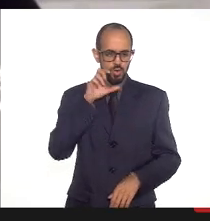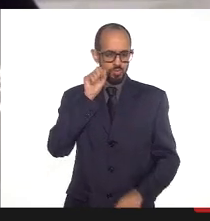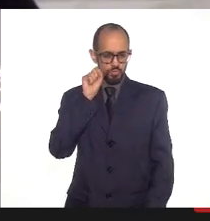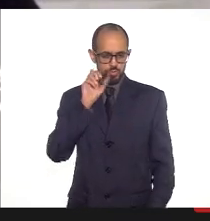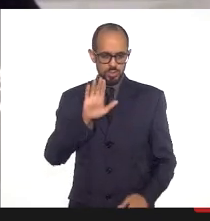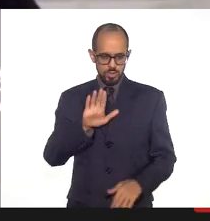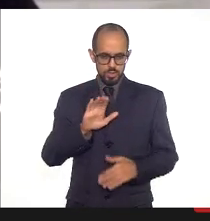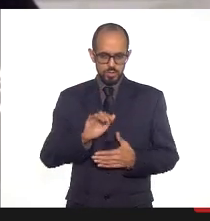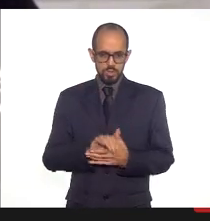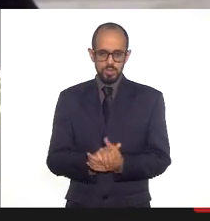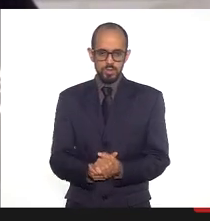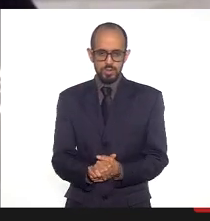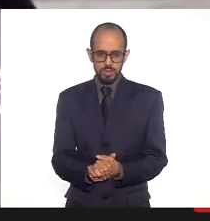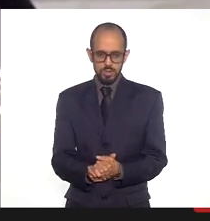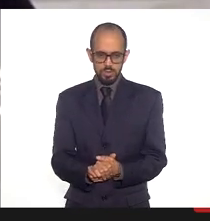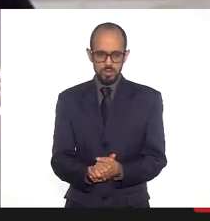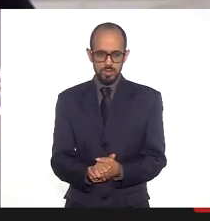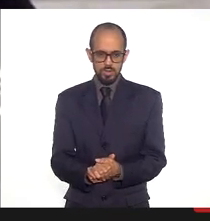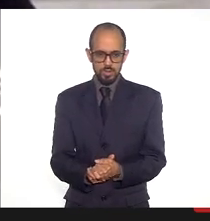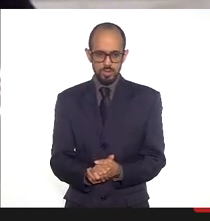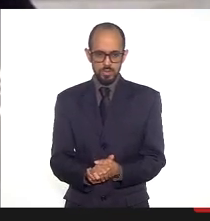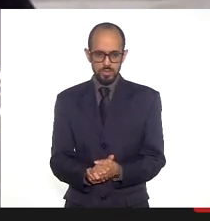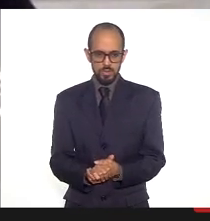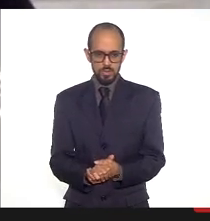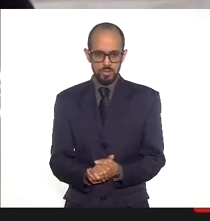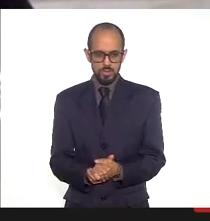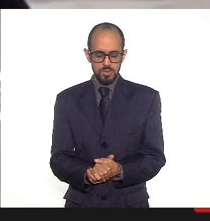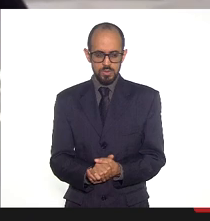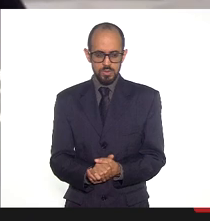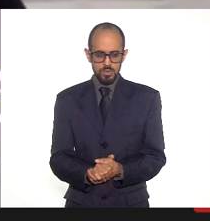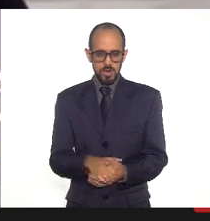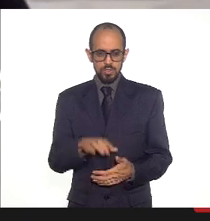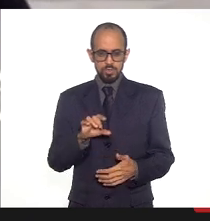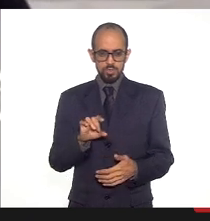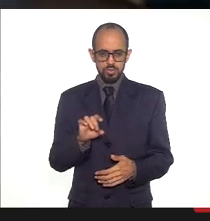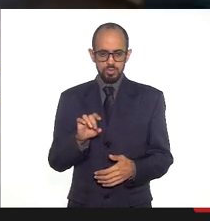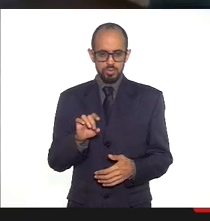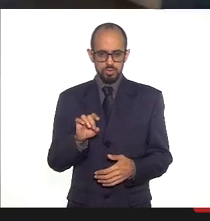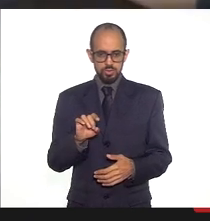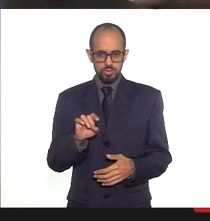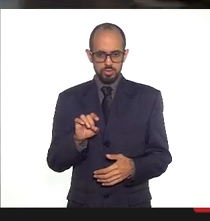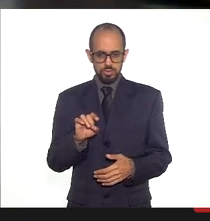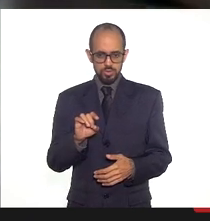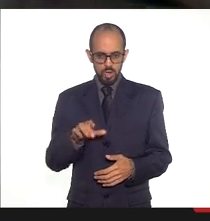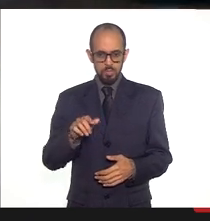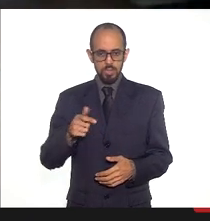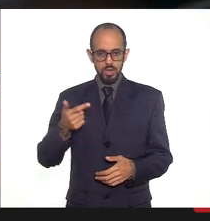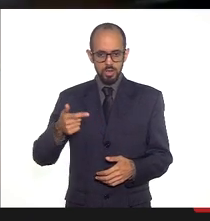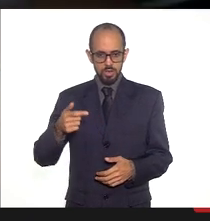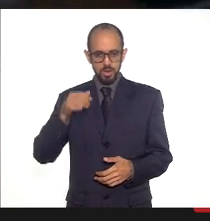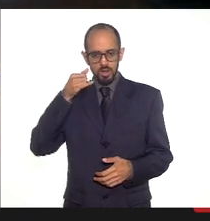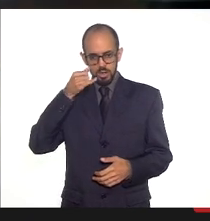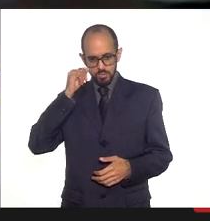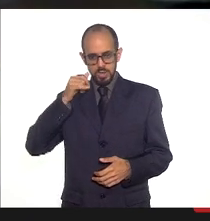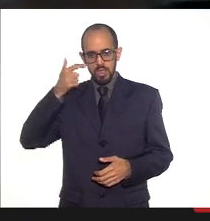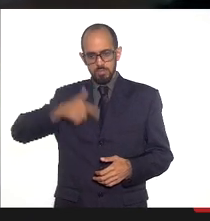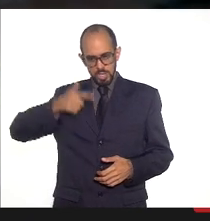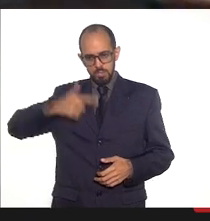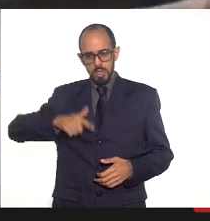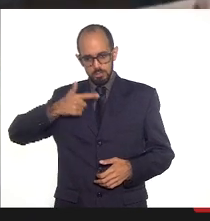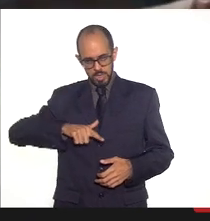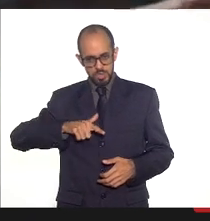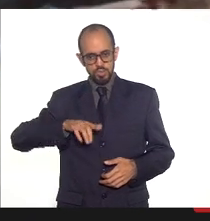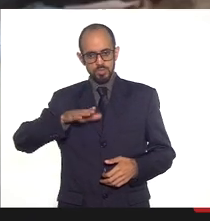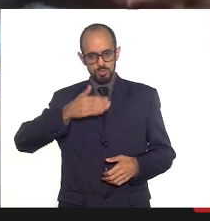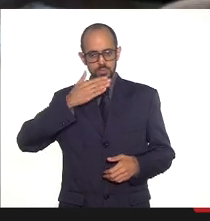Doutora Raquel, eu vou... Para não ficar... Isso, é. Acho que está um pouco... Está claro, e